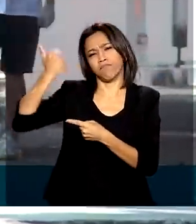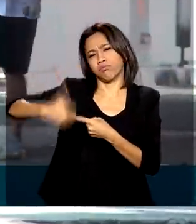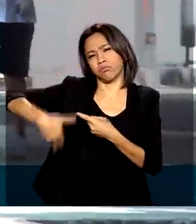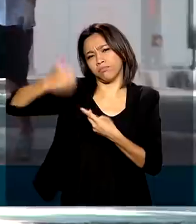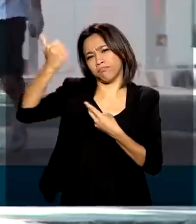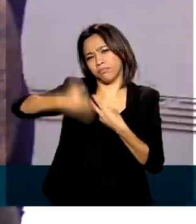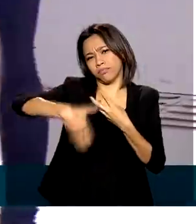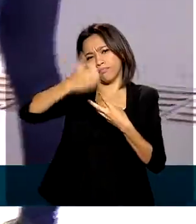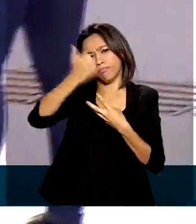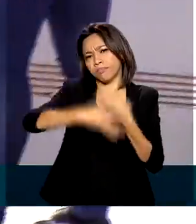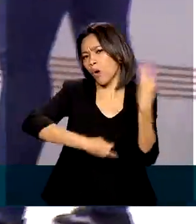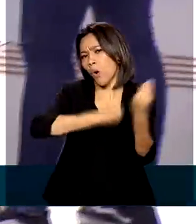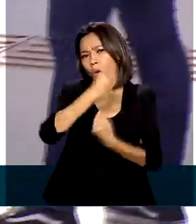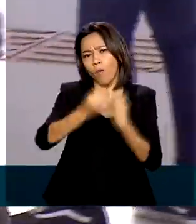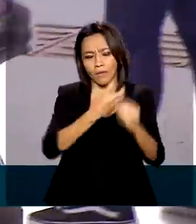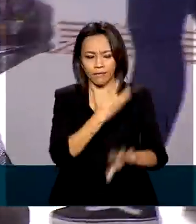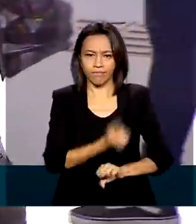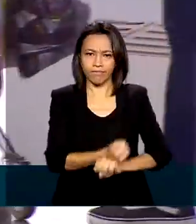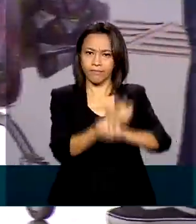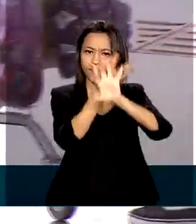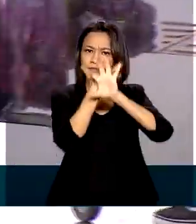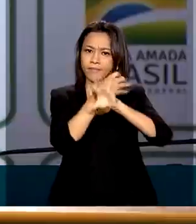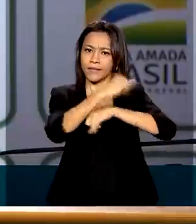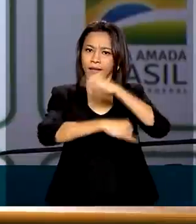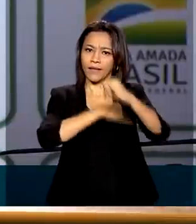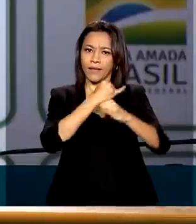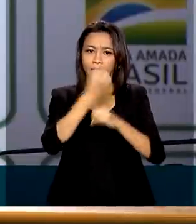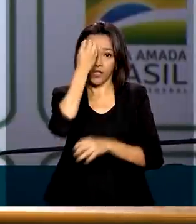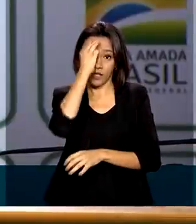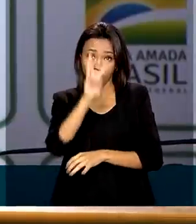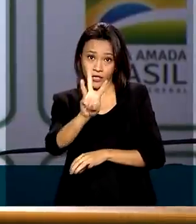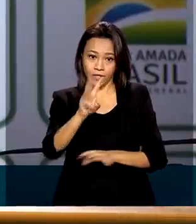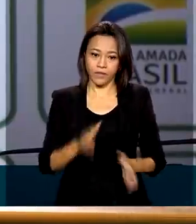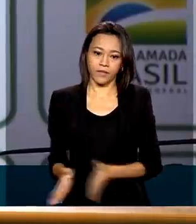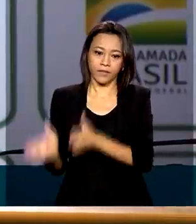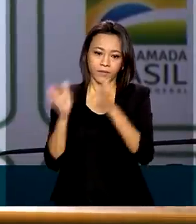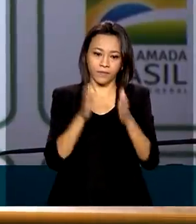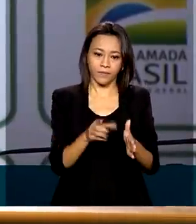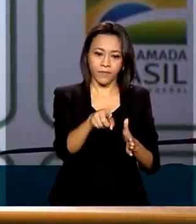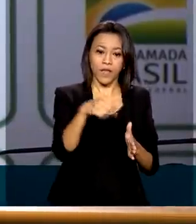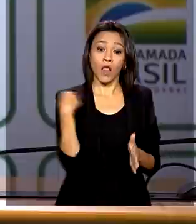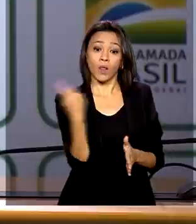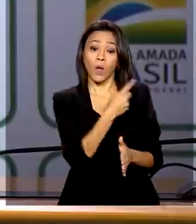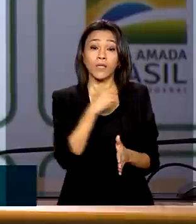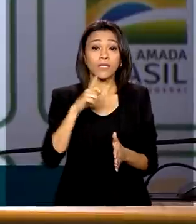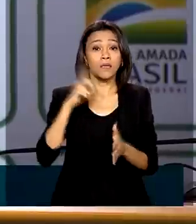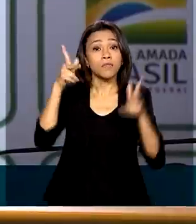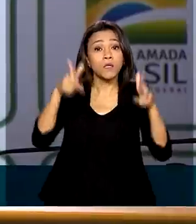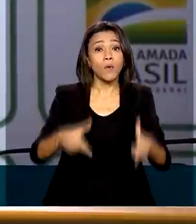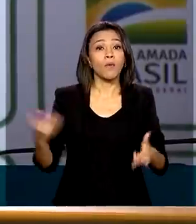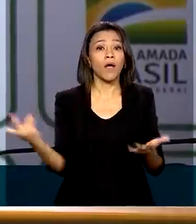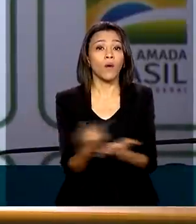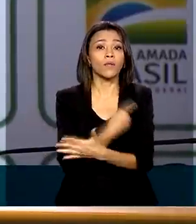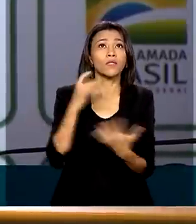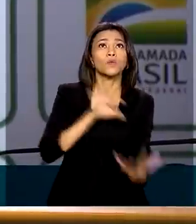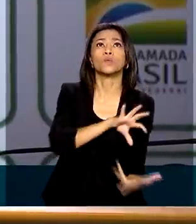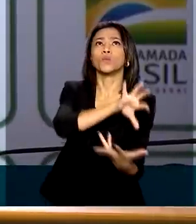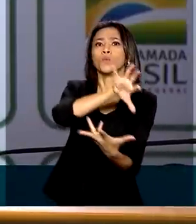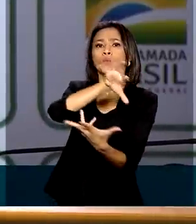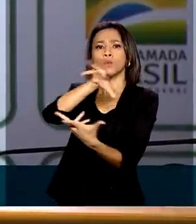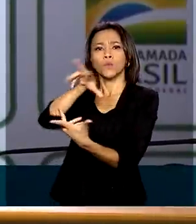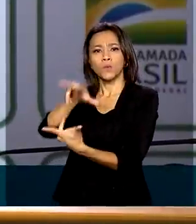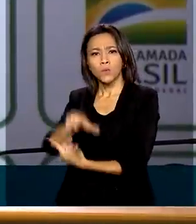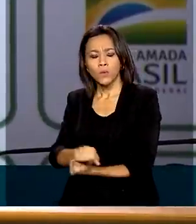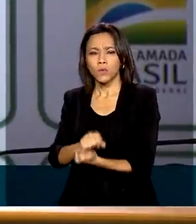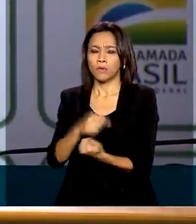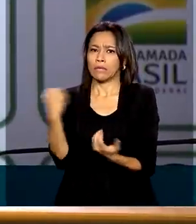população via internet por três dias. Nós temos, à semelhança do que acontece no mundo inteiro, inúmeros agravos à